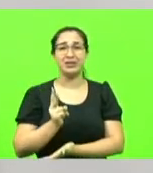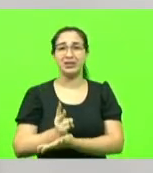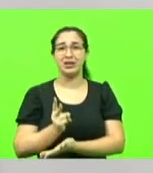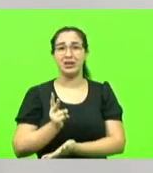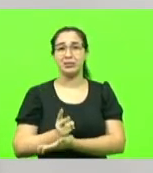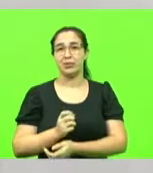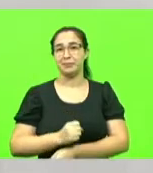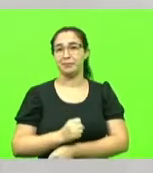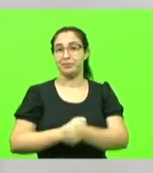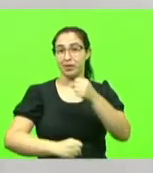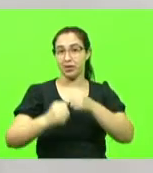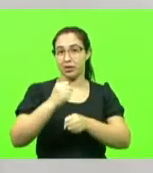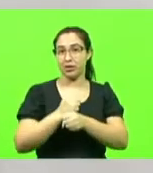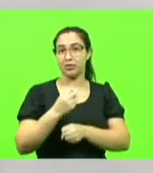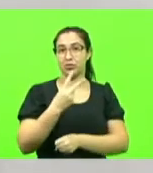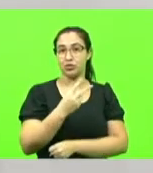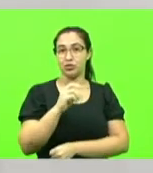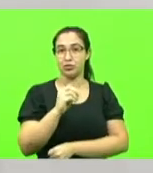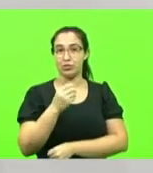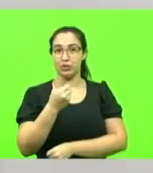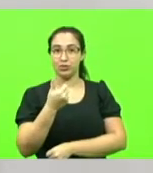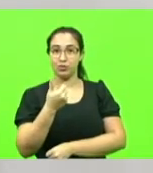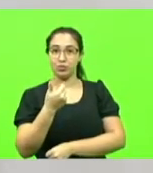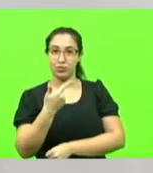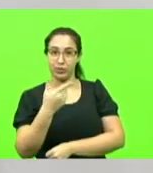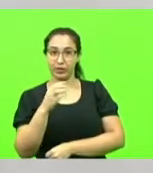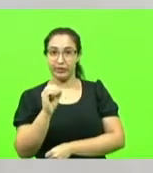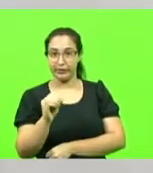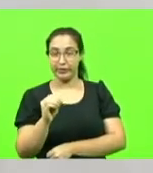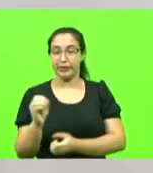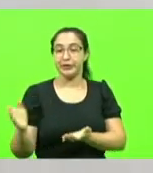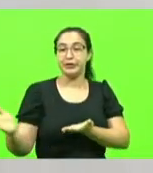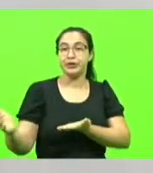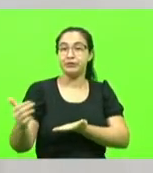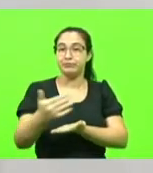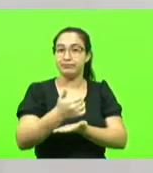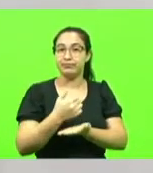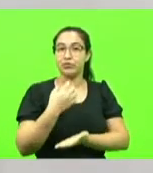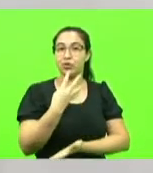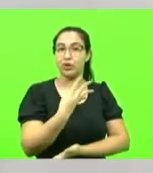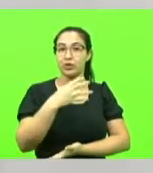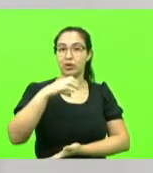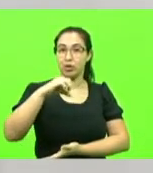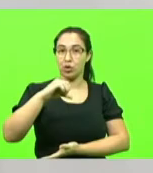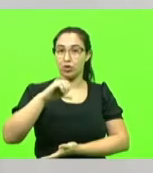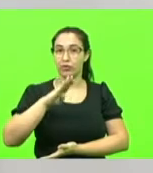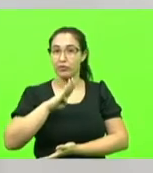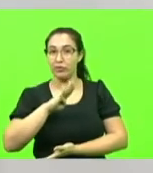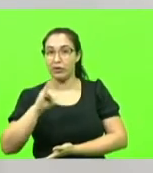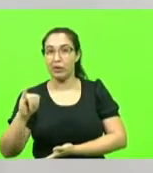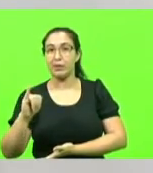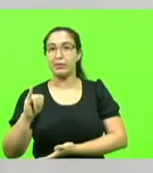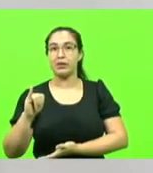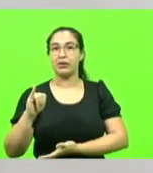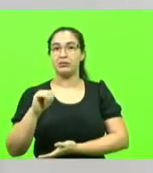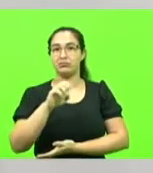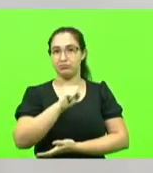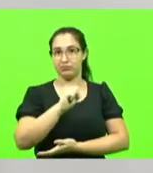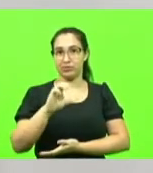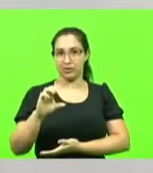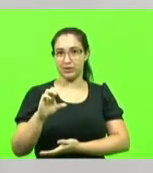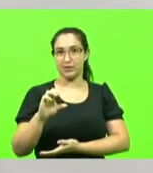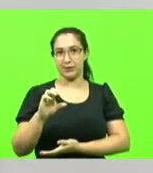ano passado arrecadamos 49 bilhões de reais dos catarinenses, juntamos num